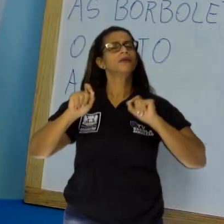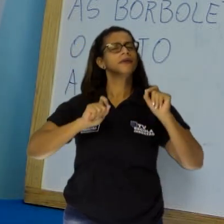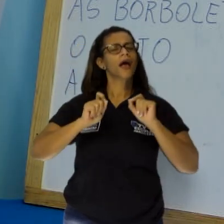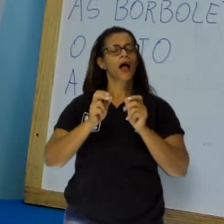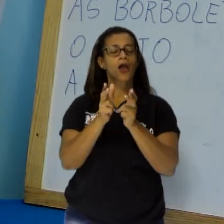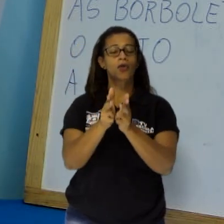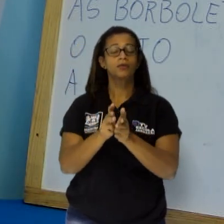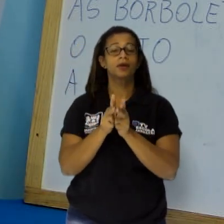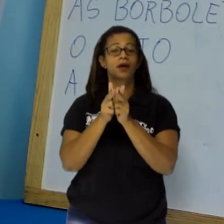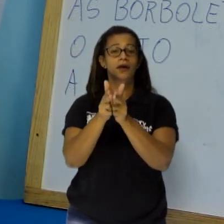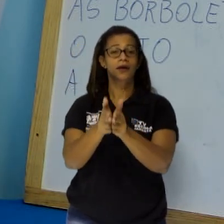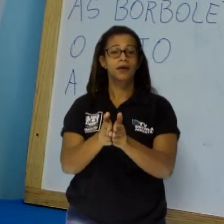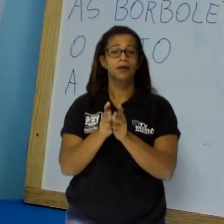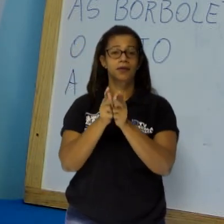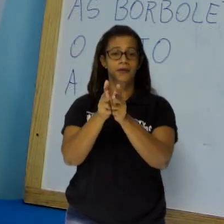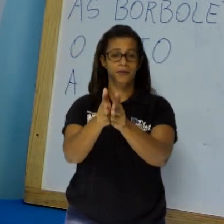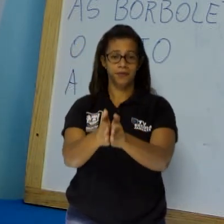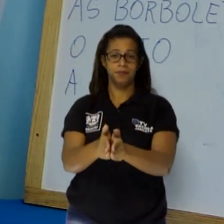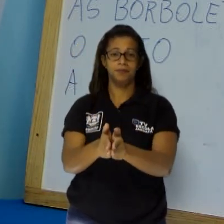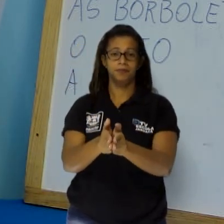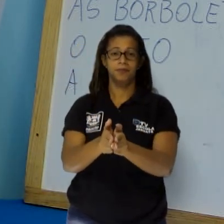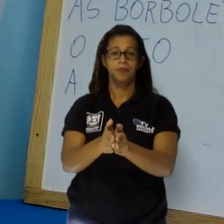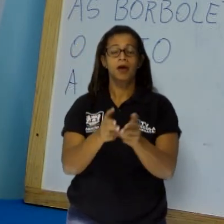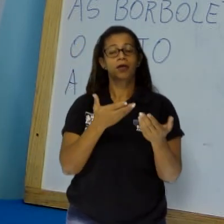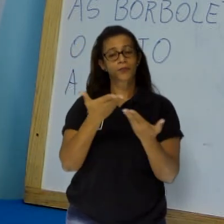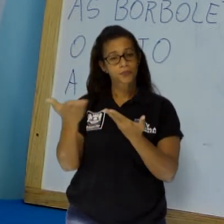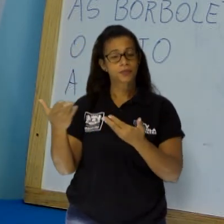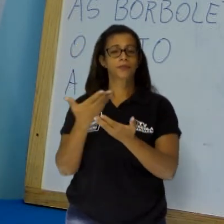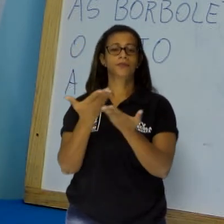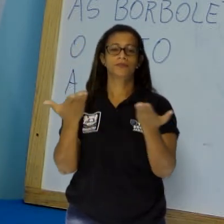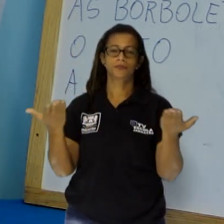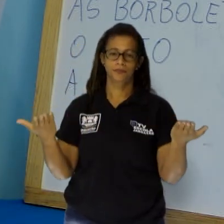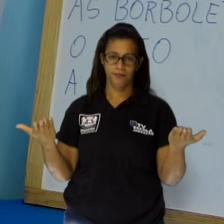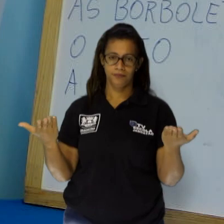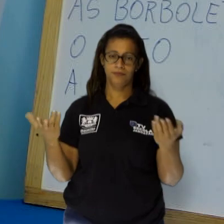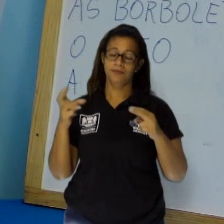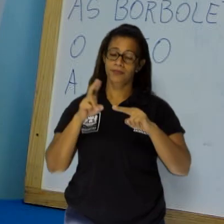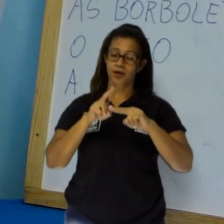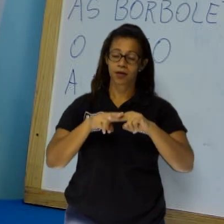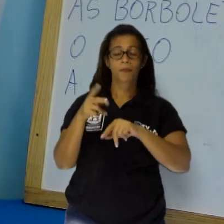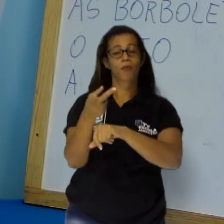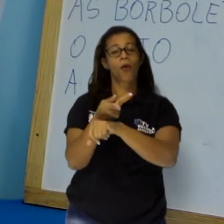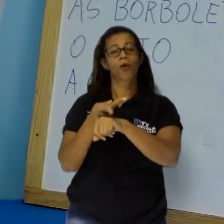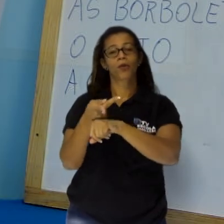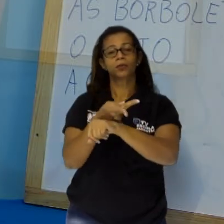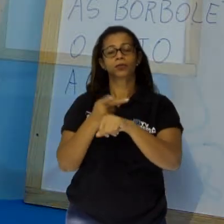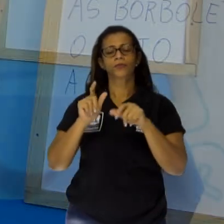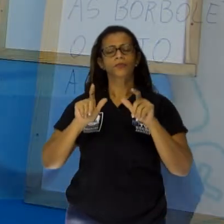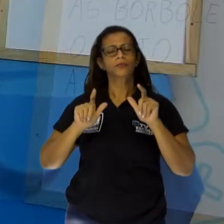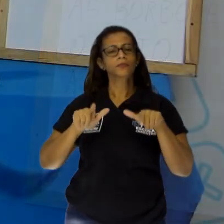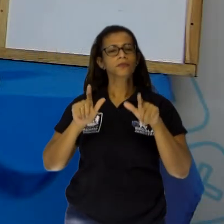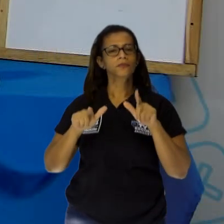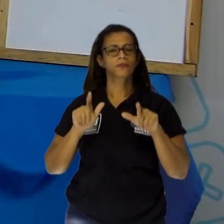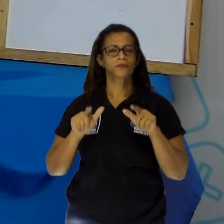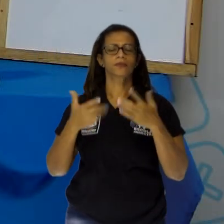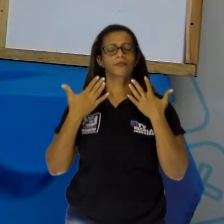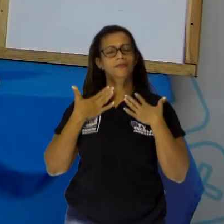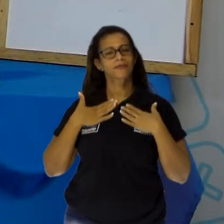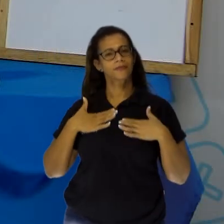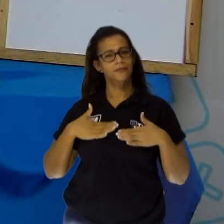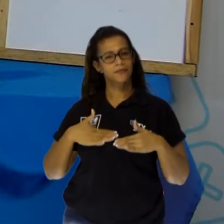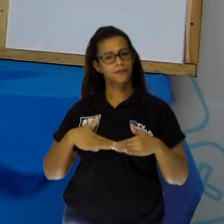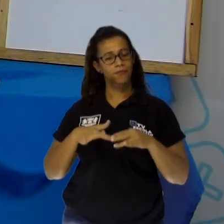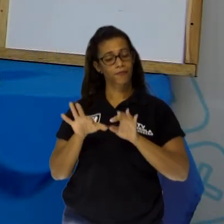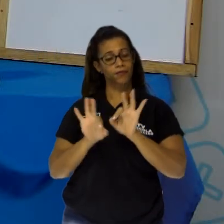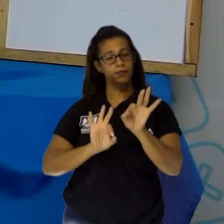E para fazer essa arca, eu convido você a sentar comigo, procurar um local aí, quietinho na sua casa. Separe junto